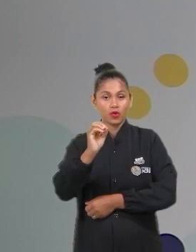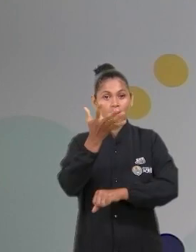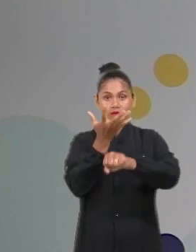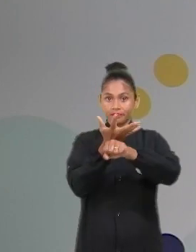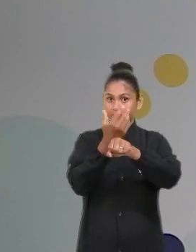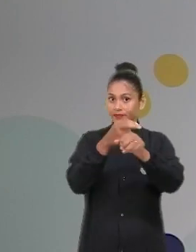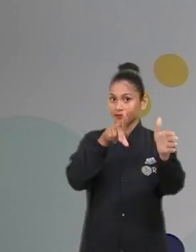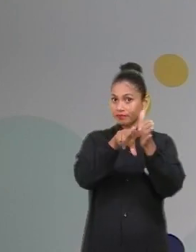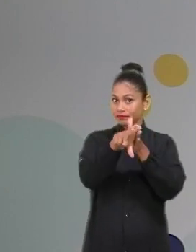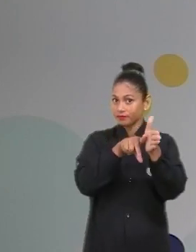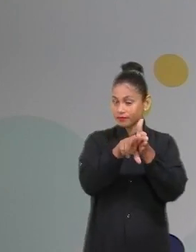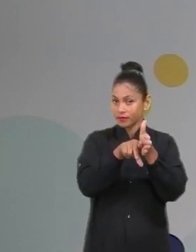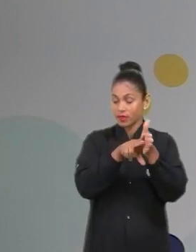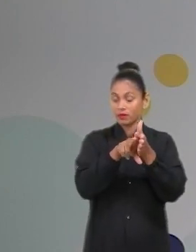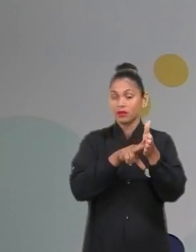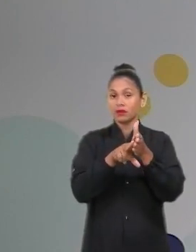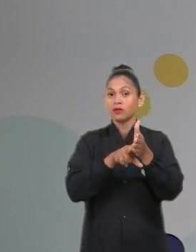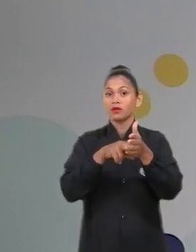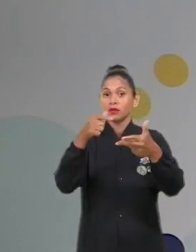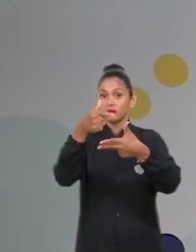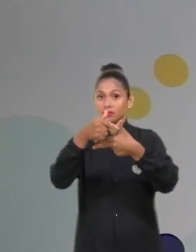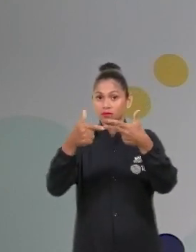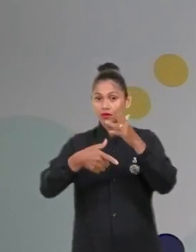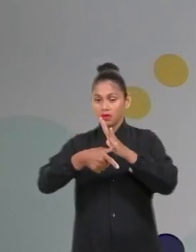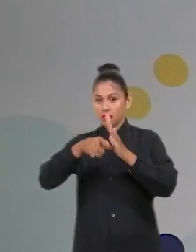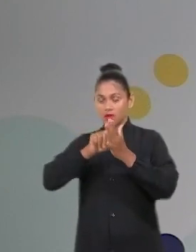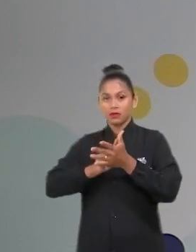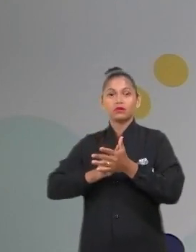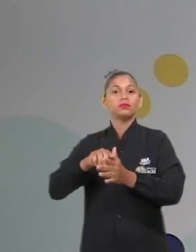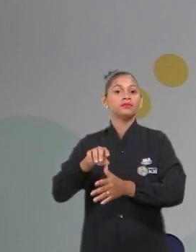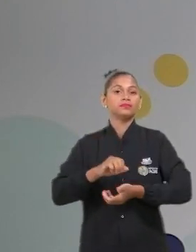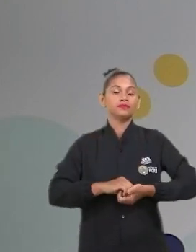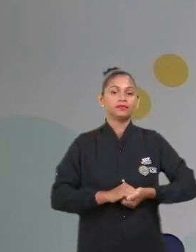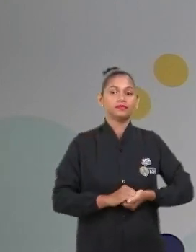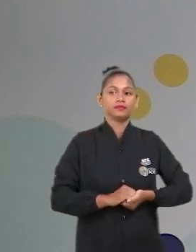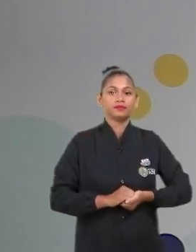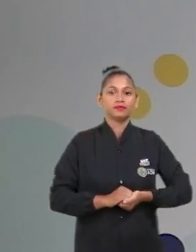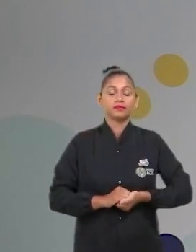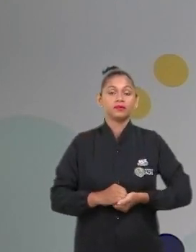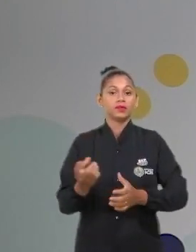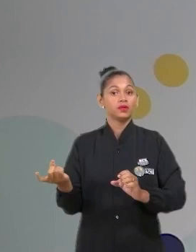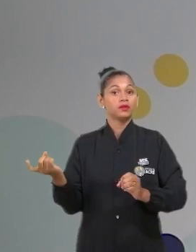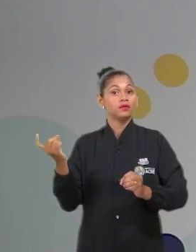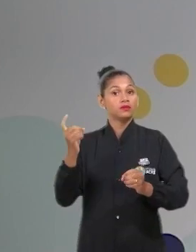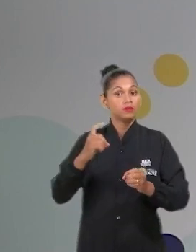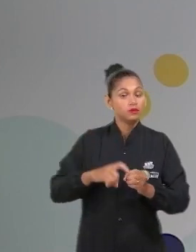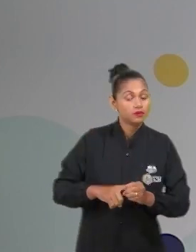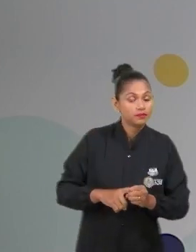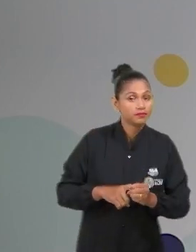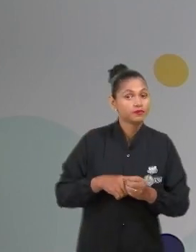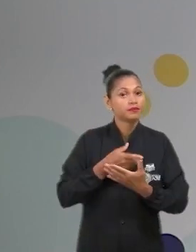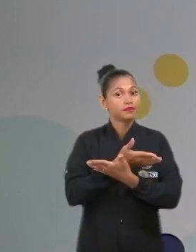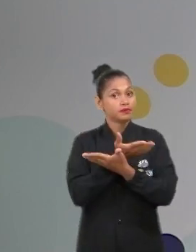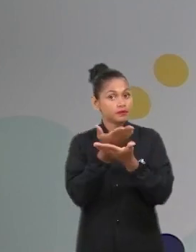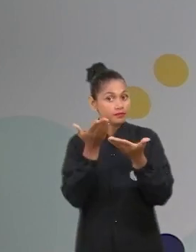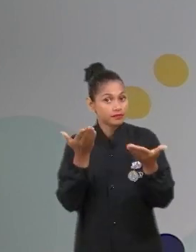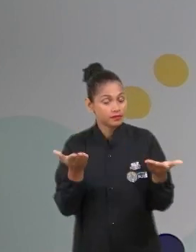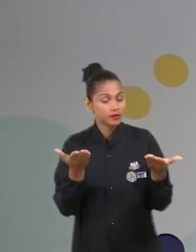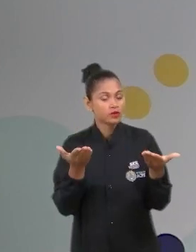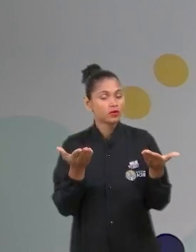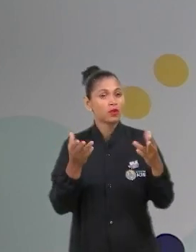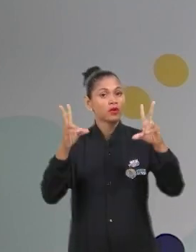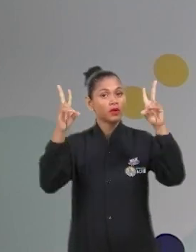do nosso pré-ENEM legal do estado do Acre. E hoje eu volto com vocês para falar um pouco mais sobre